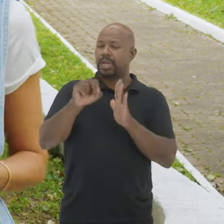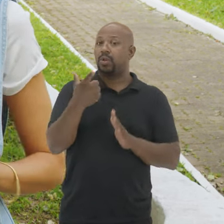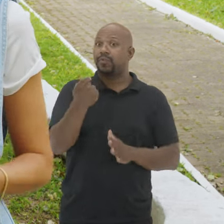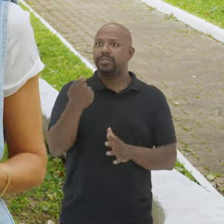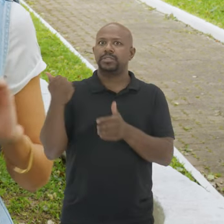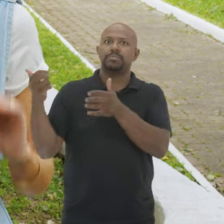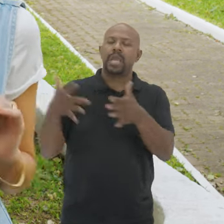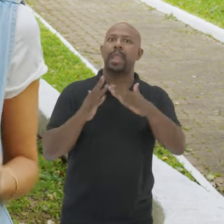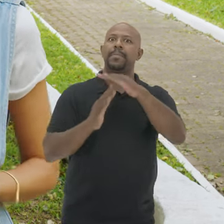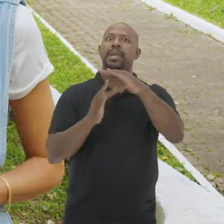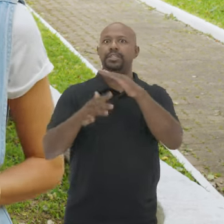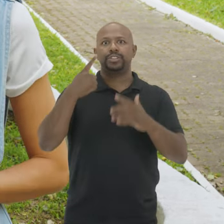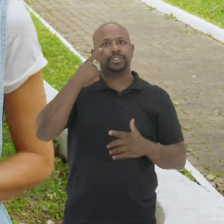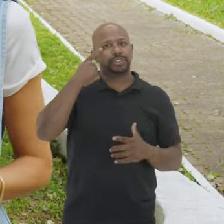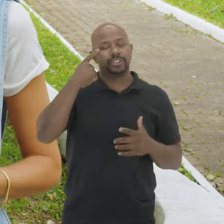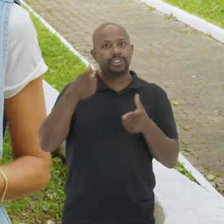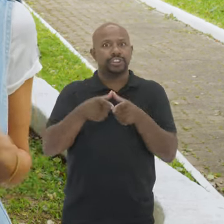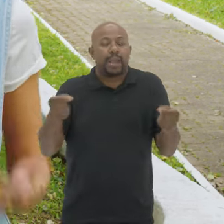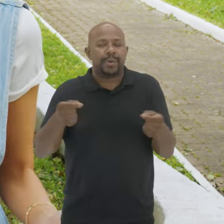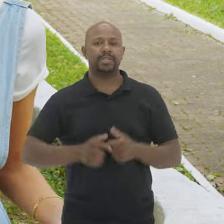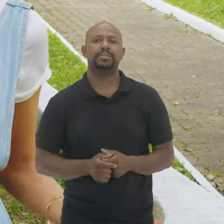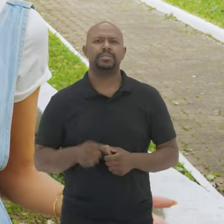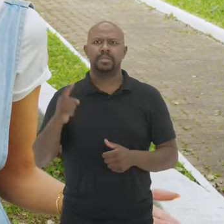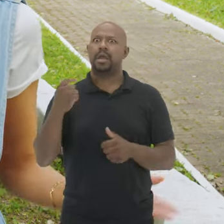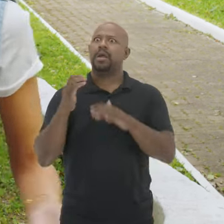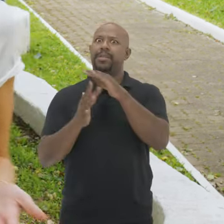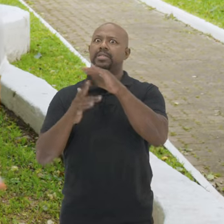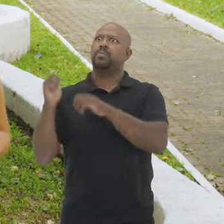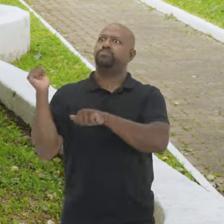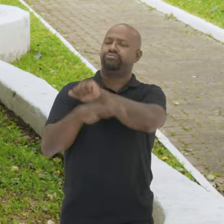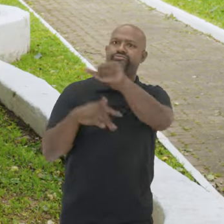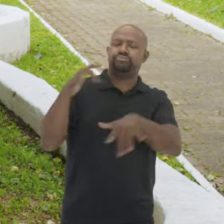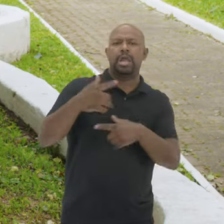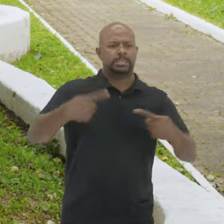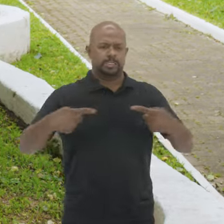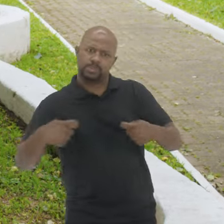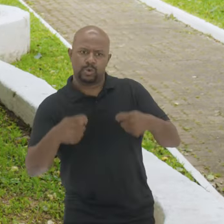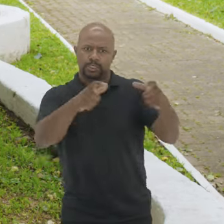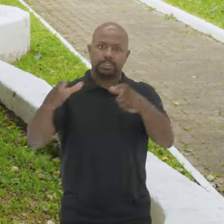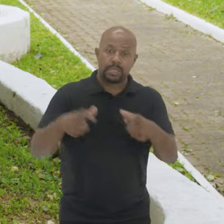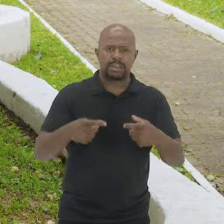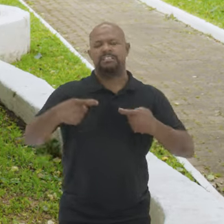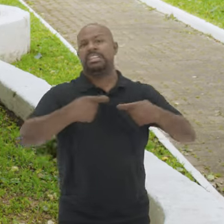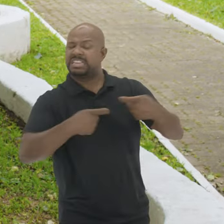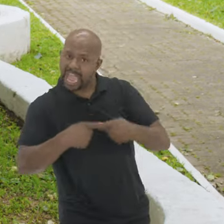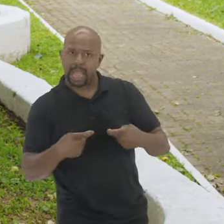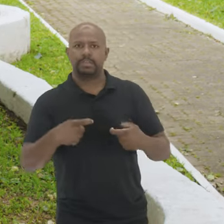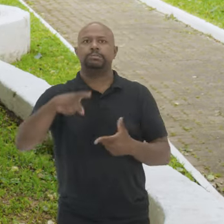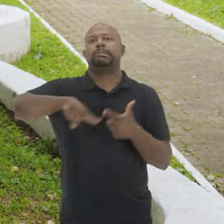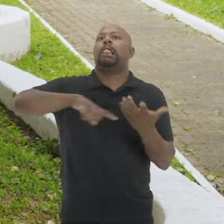Santa Maria Recebe imigrantes japoneses Essas imigrações Trouxeram na bagagem Disputas de territórios